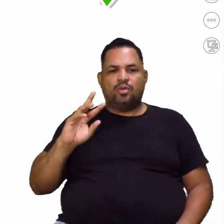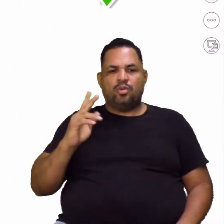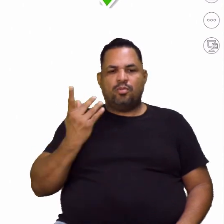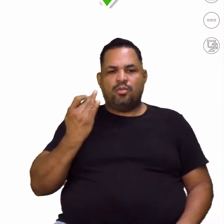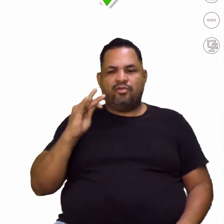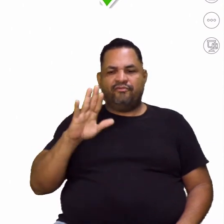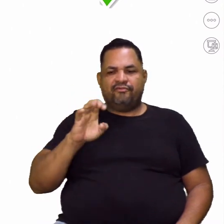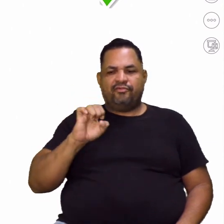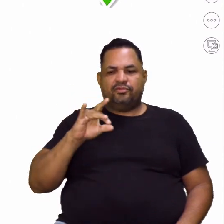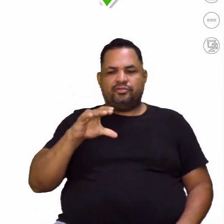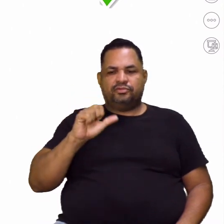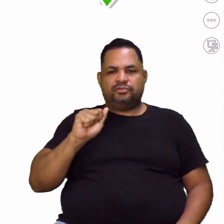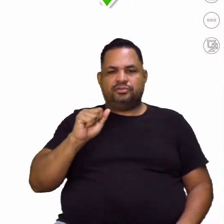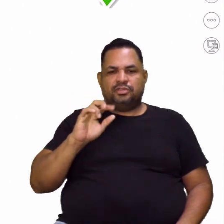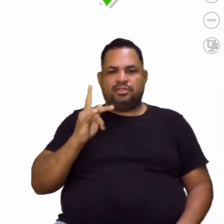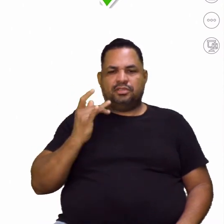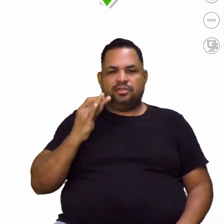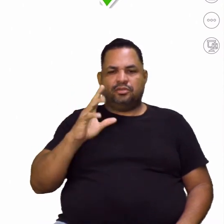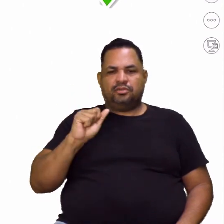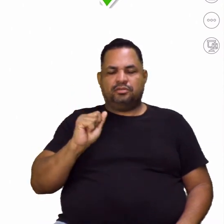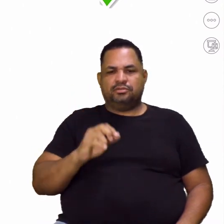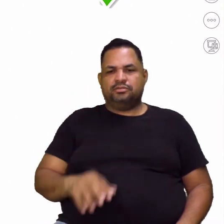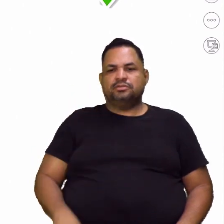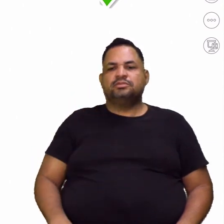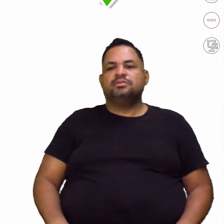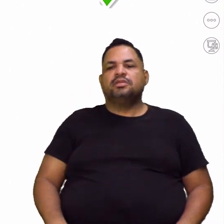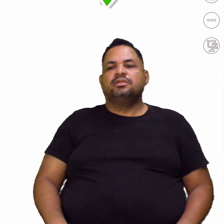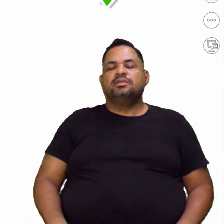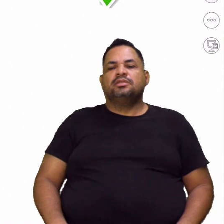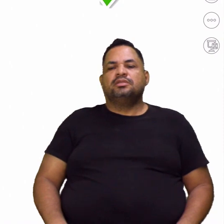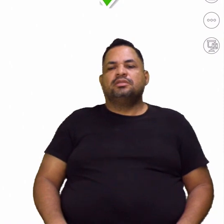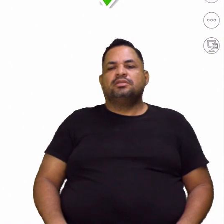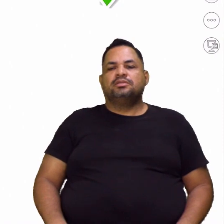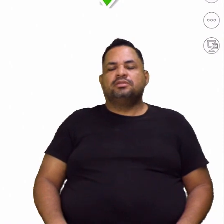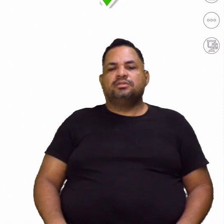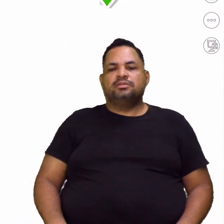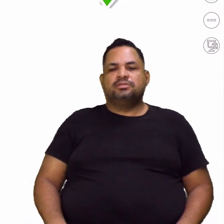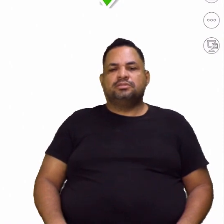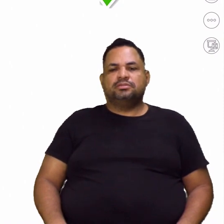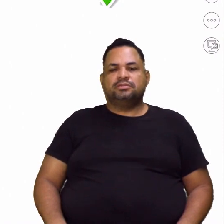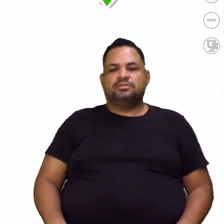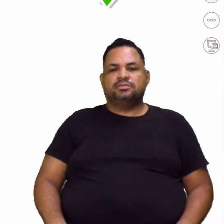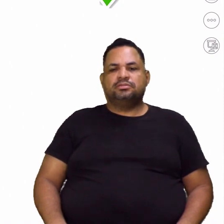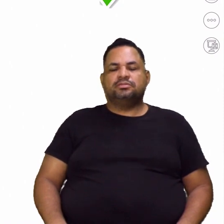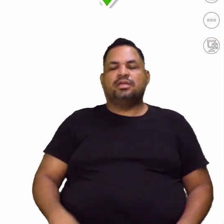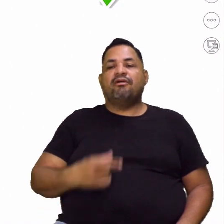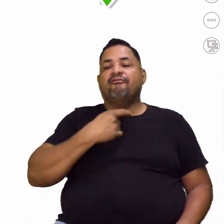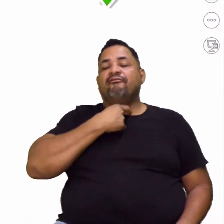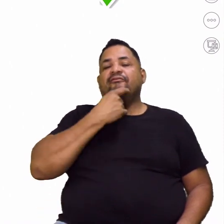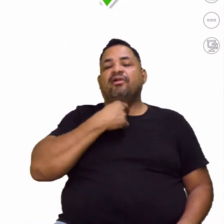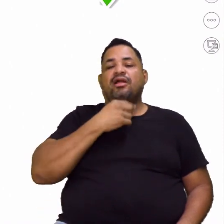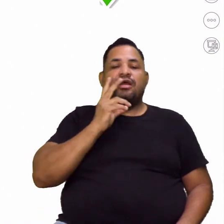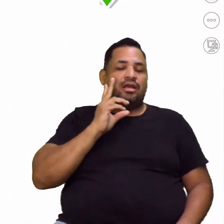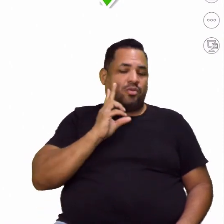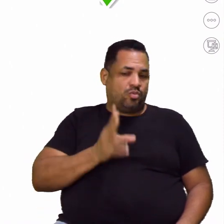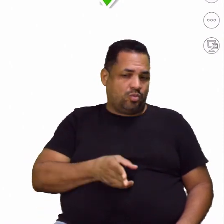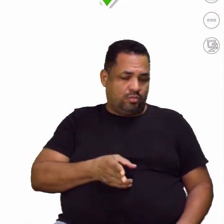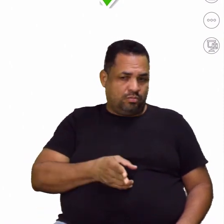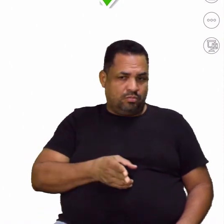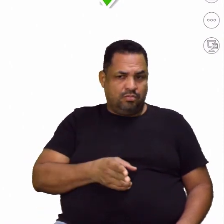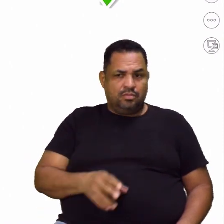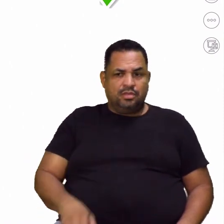Homófonos heterográficos. Olha só. A pronúncia vai ser a mesma. Olha, pronúncia